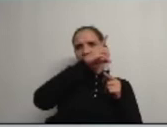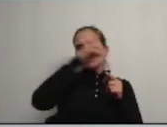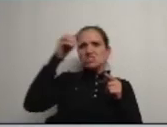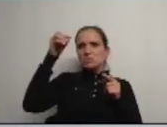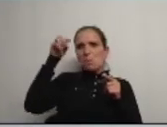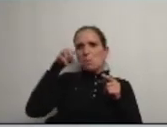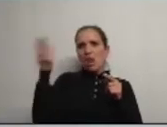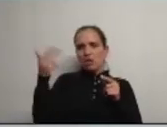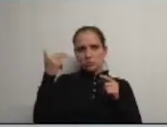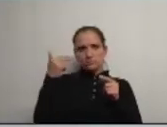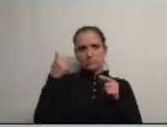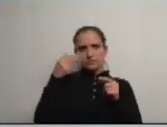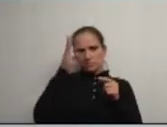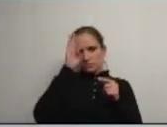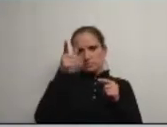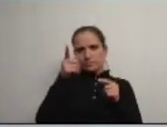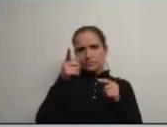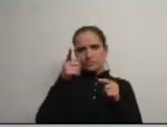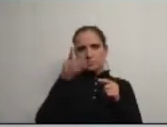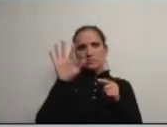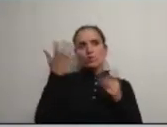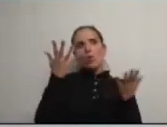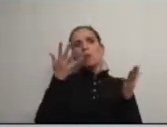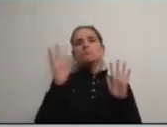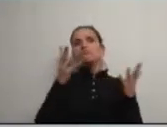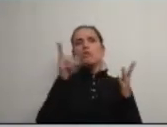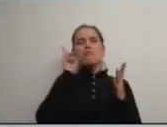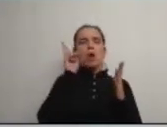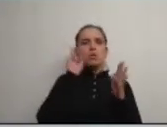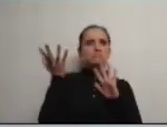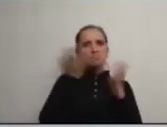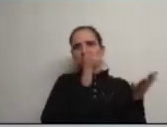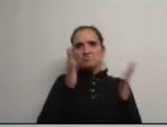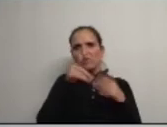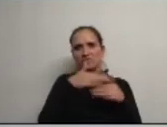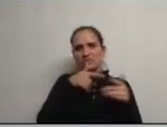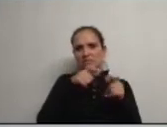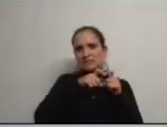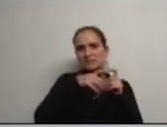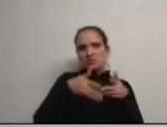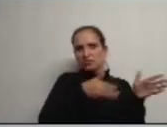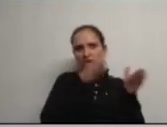mil euros esse projeto sabe-me dizer qual é mais ou menos o valor estimado para a execução dessa via